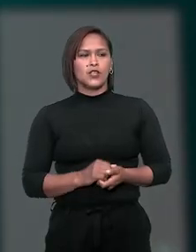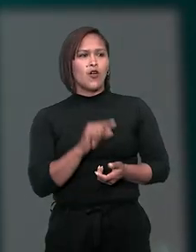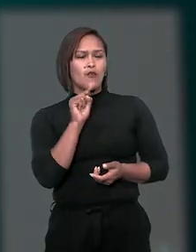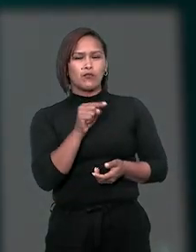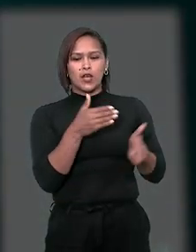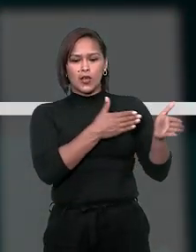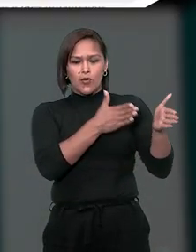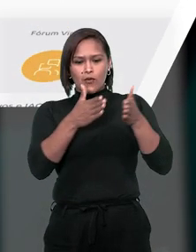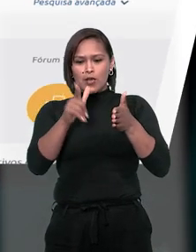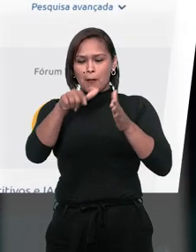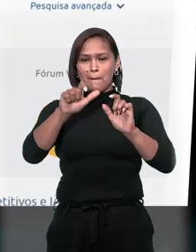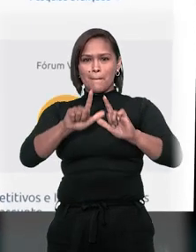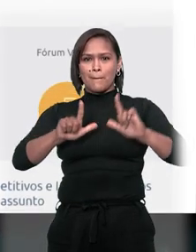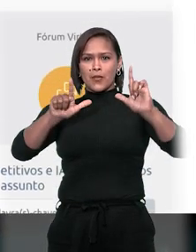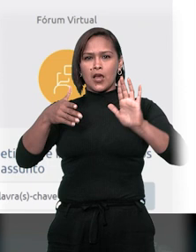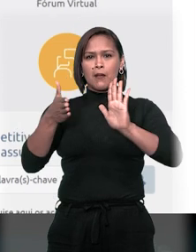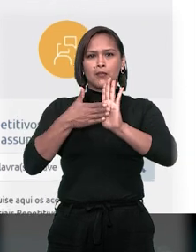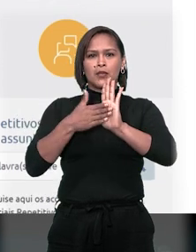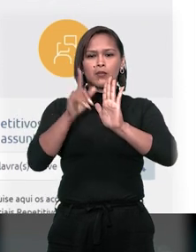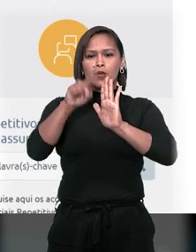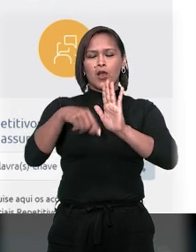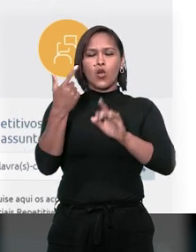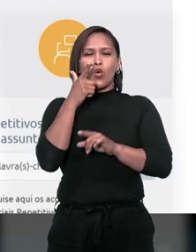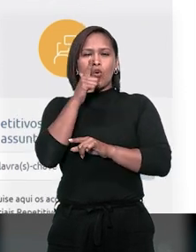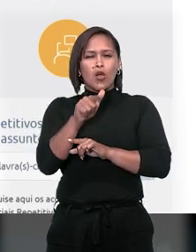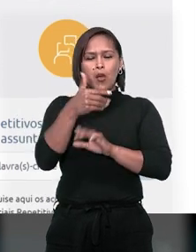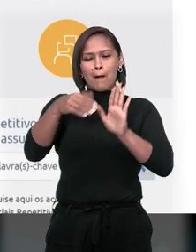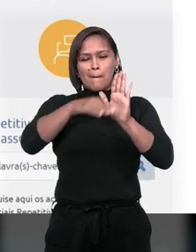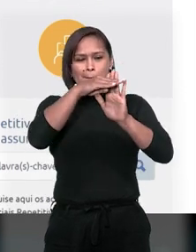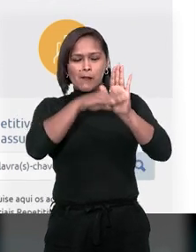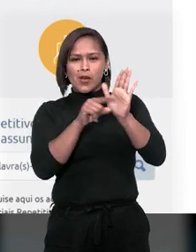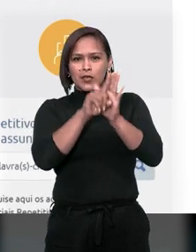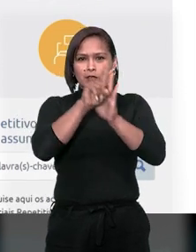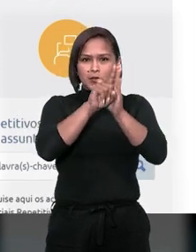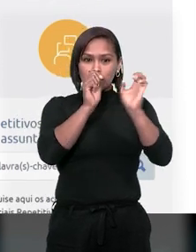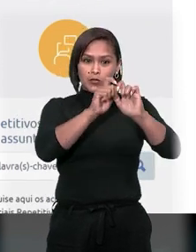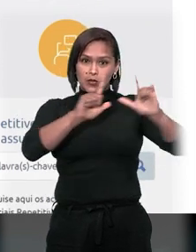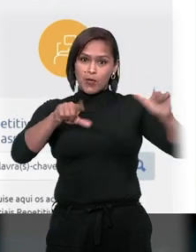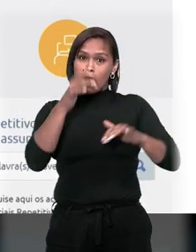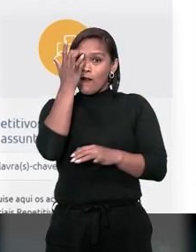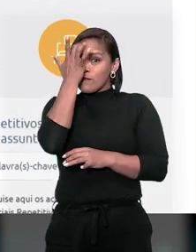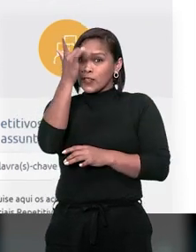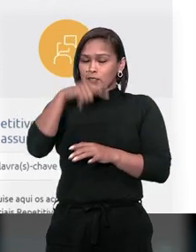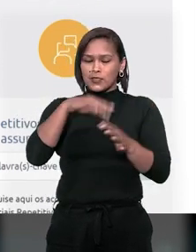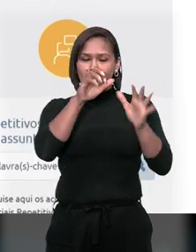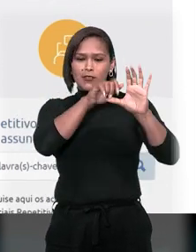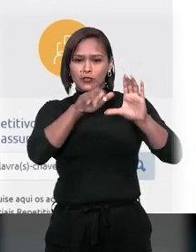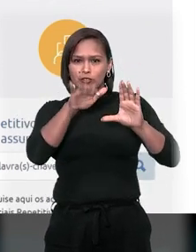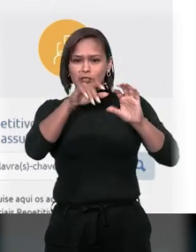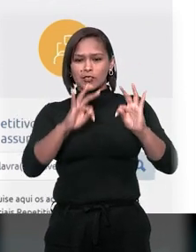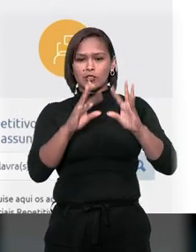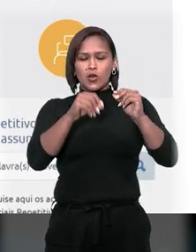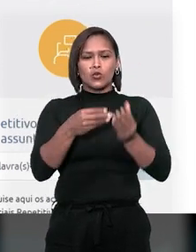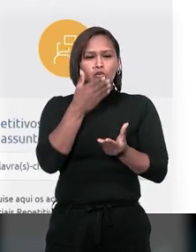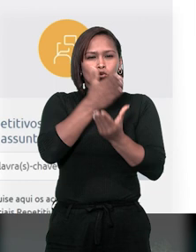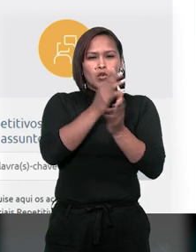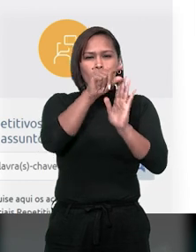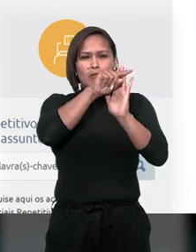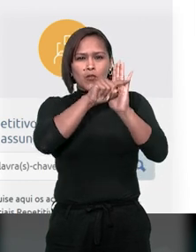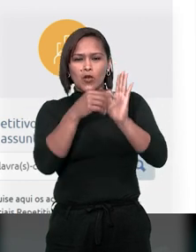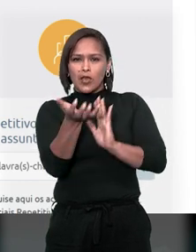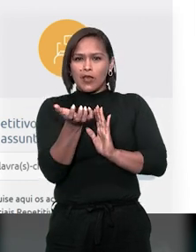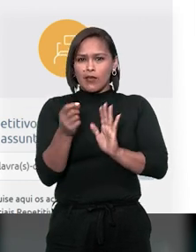Você será direcionado para a página principal que ganhou uma barra de pesquisa maior, facilitando a digitação dos termos